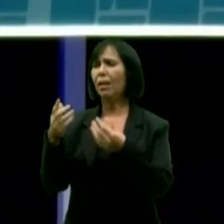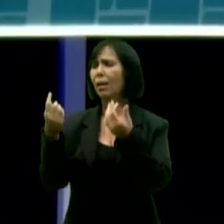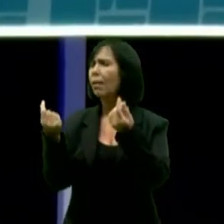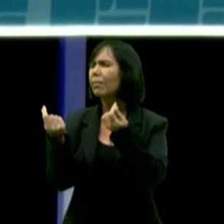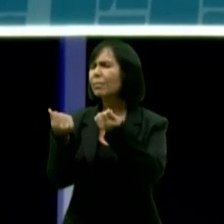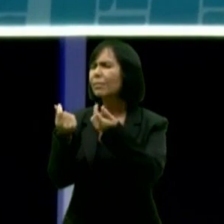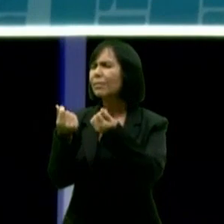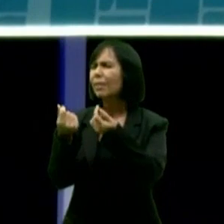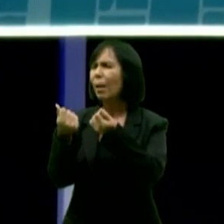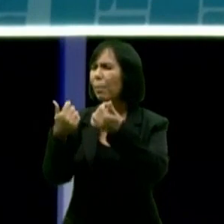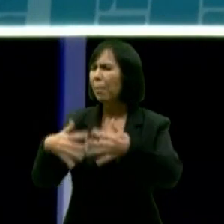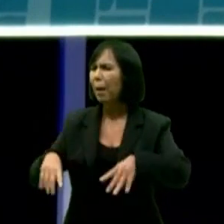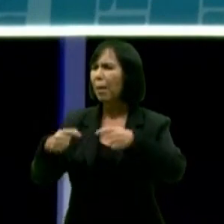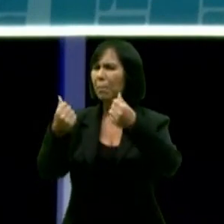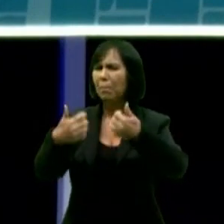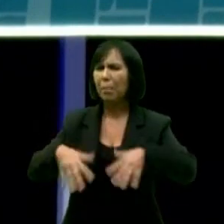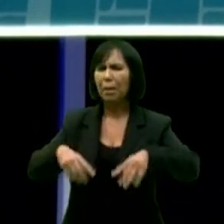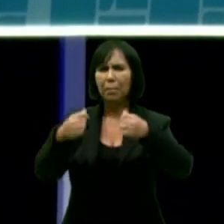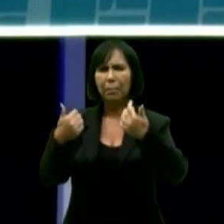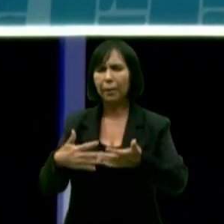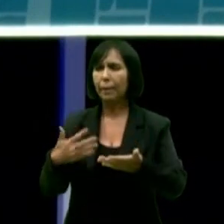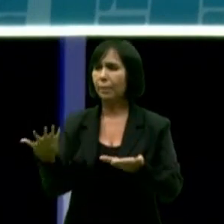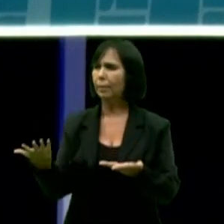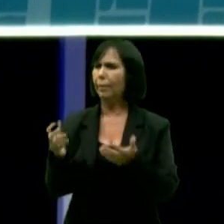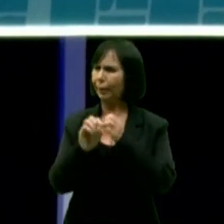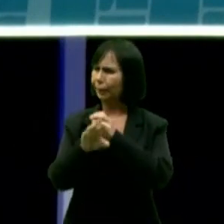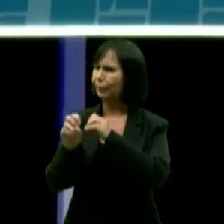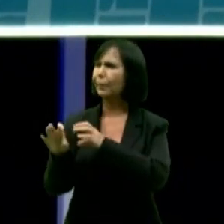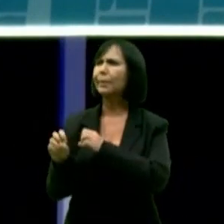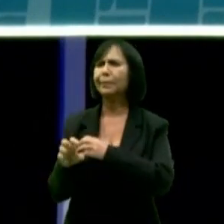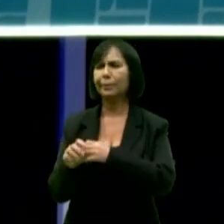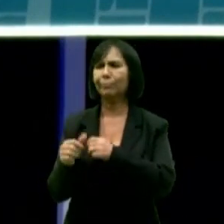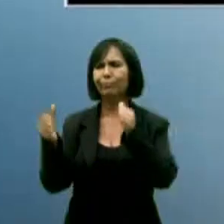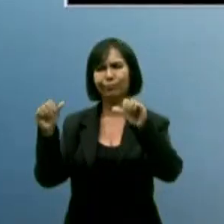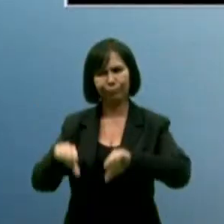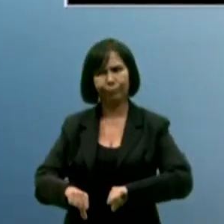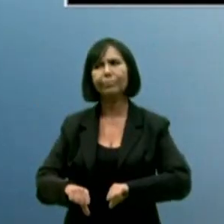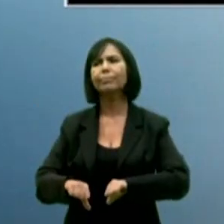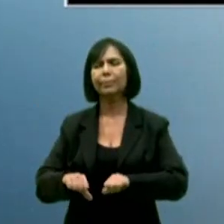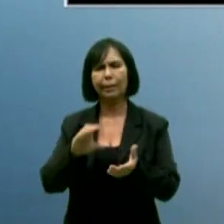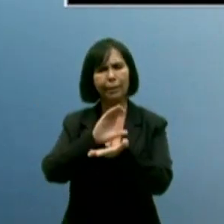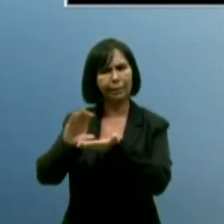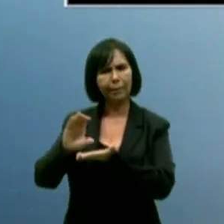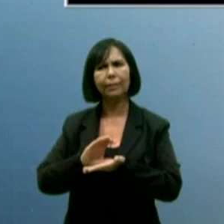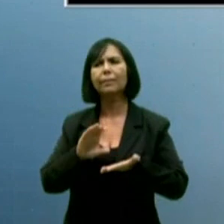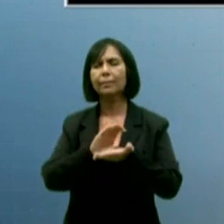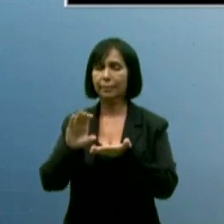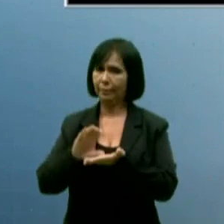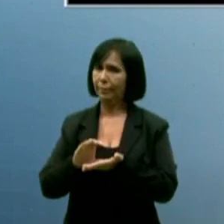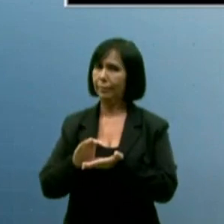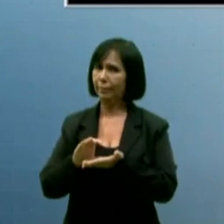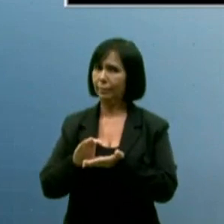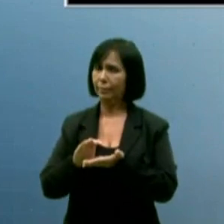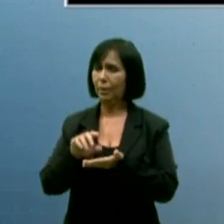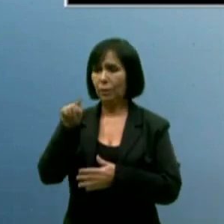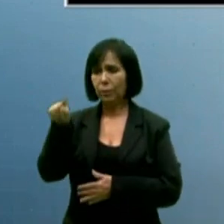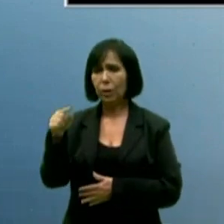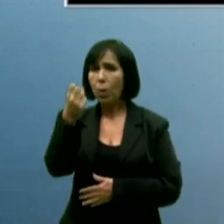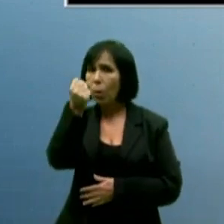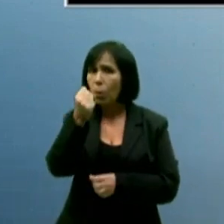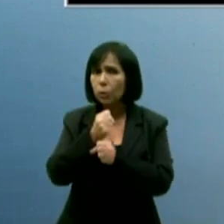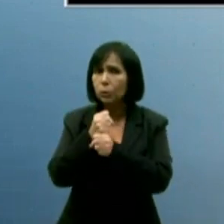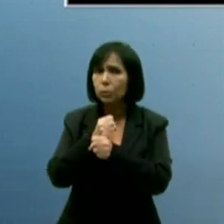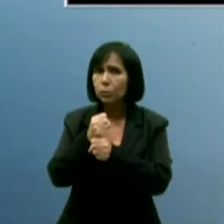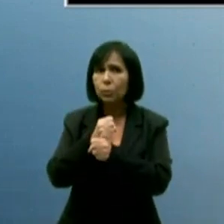educação e fez com que nos últimos anos nós tivéssemos o menor valor de investimentos na educação. Você, durante oito anos de